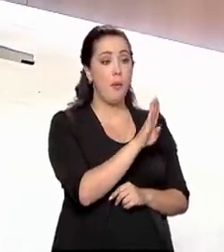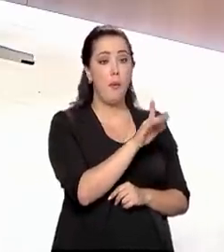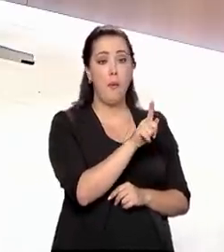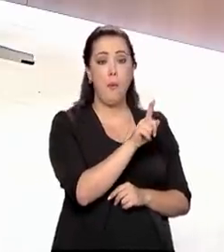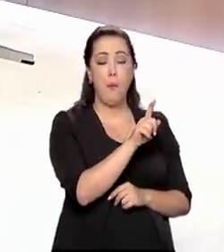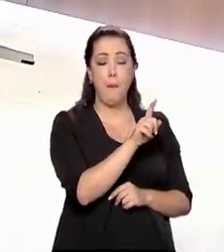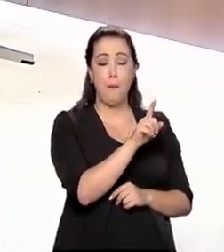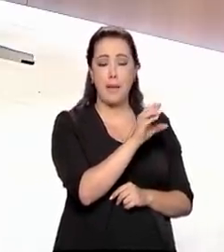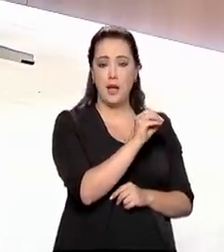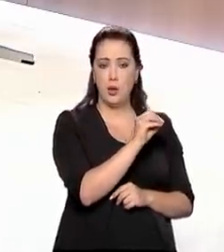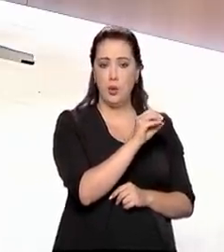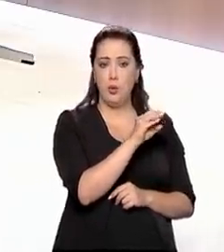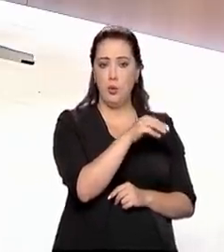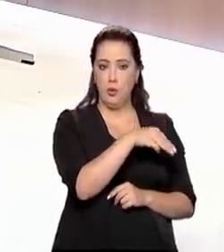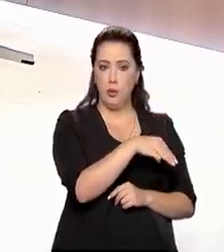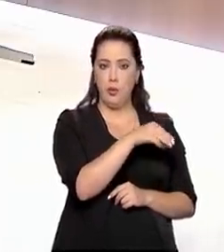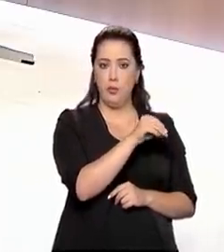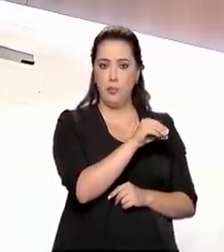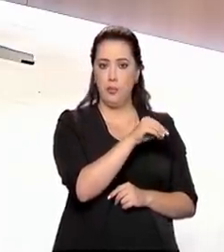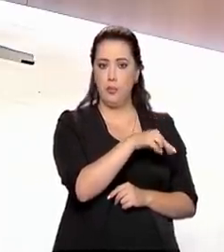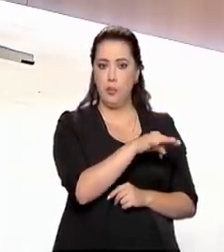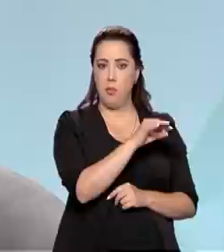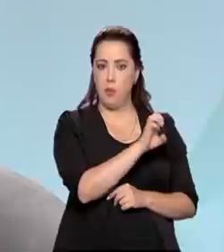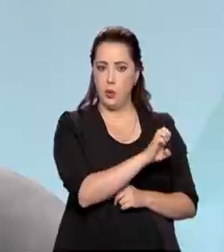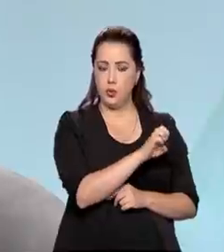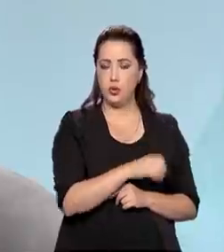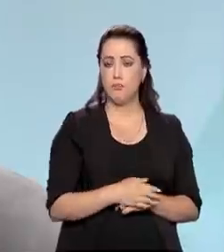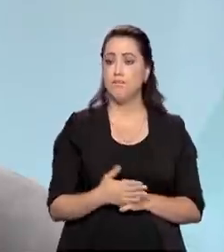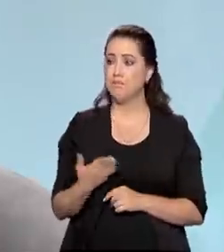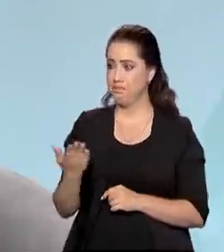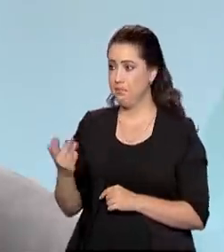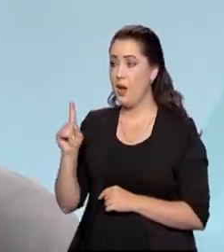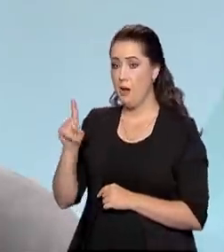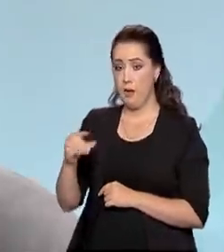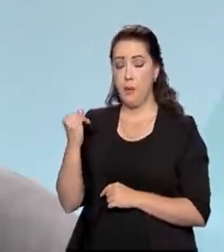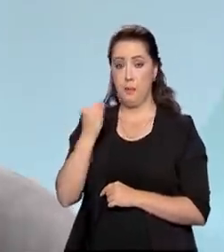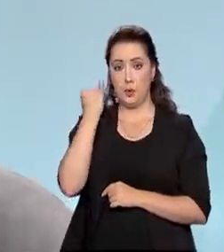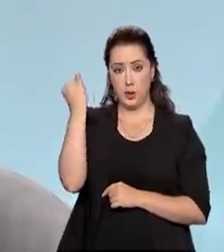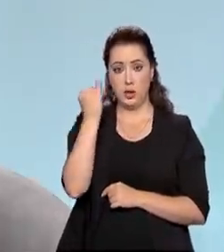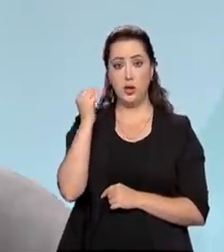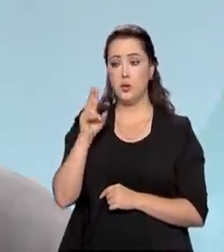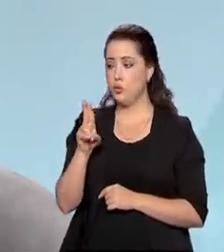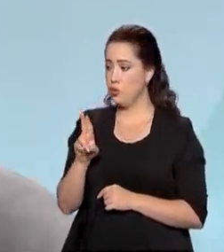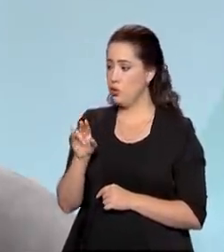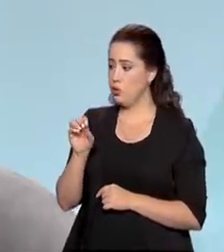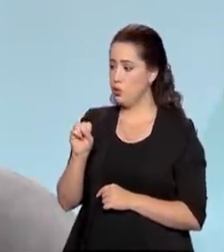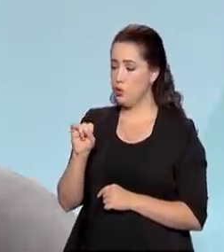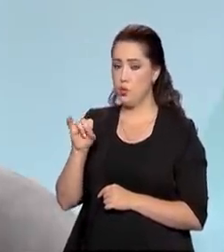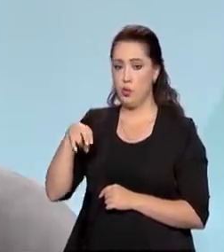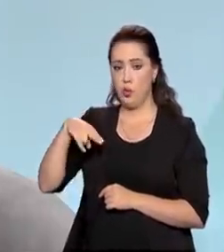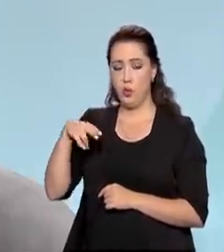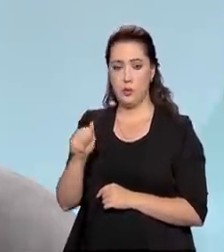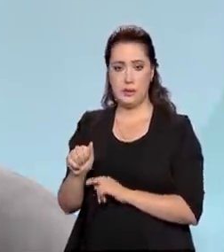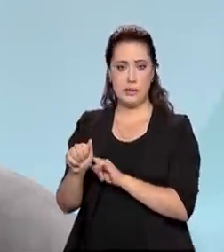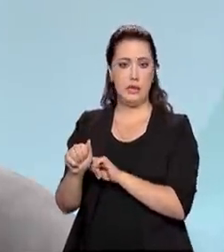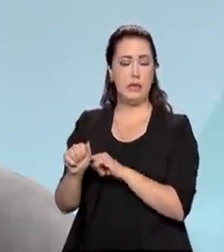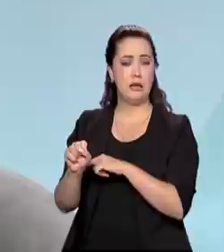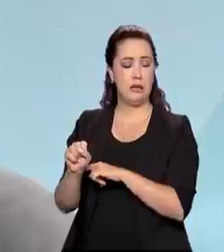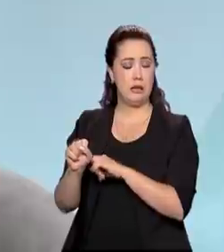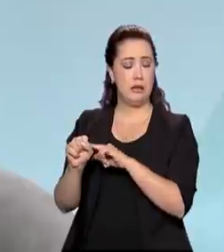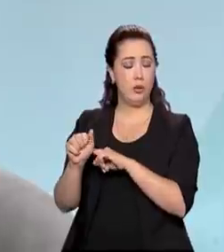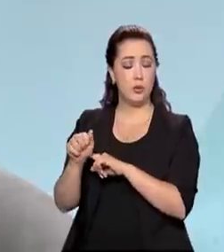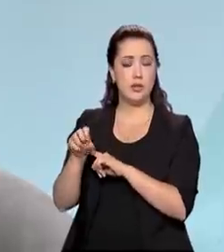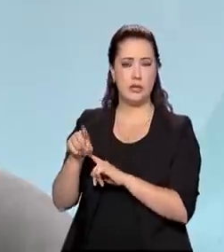exemplo. O maior exemplo que é a maior usina totalmente nacional, Totalmente brasileira, né? Ela é uma usina fio d'água. Fica no Pará, só para ter o